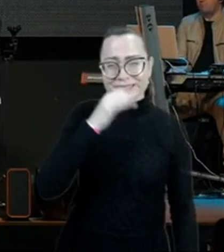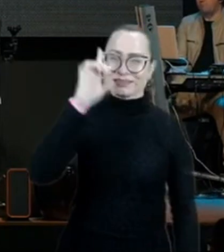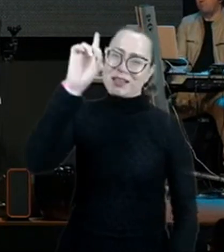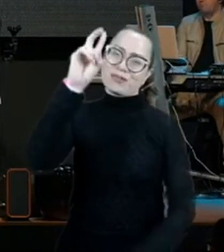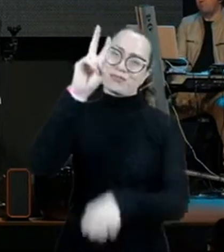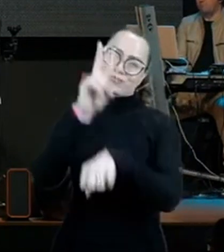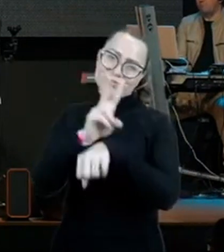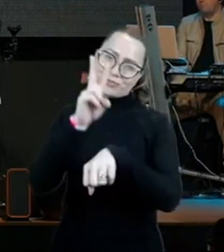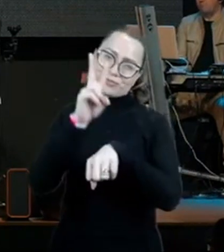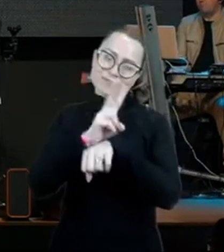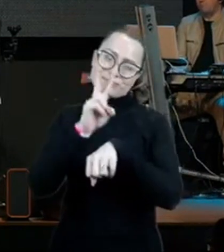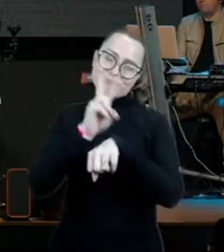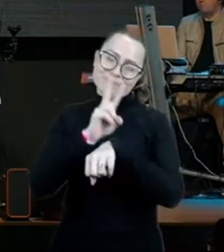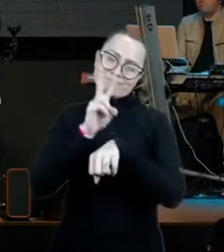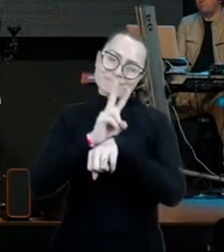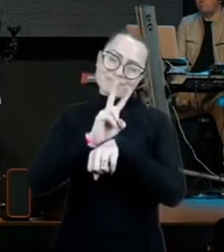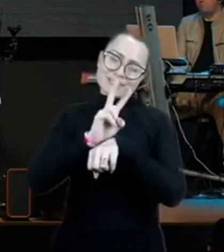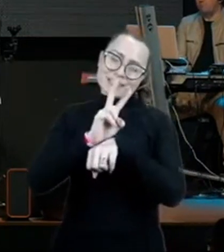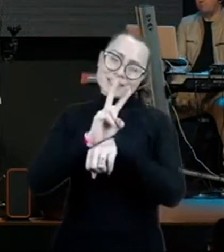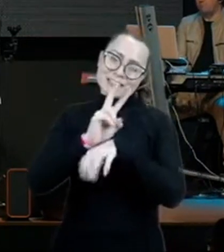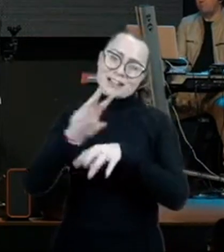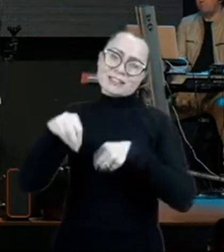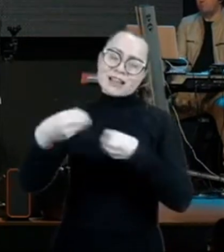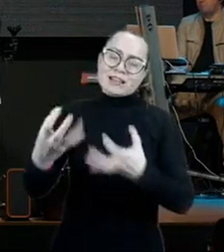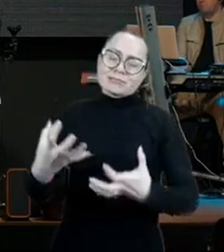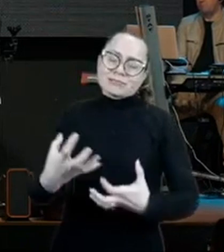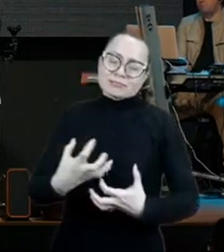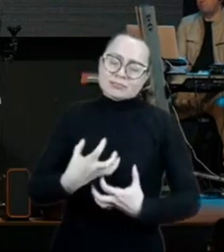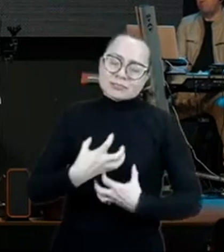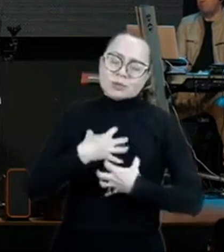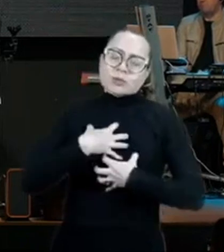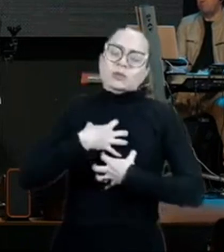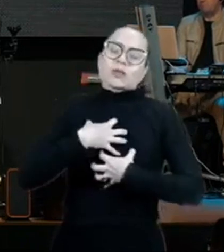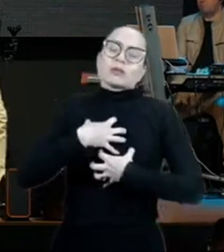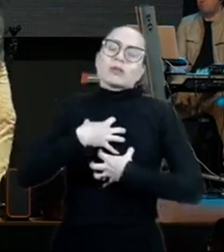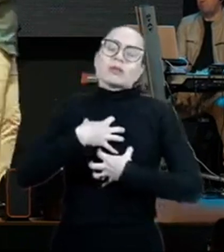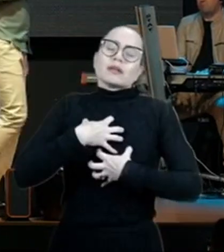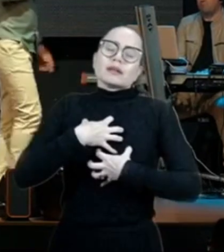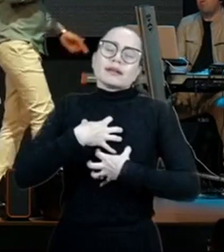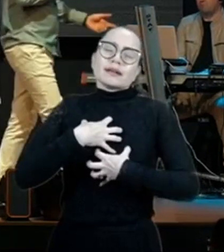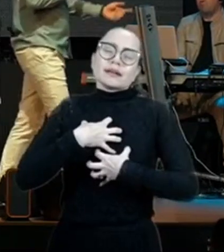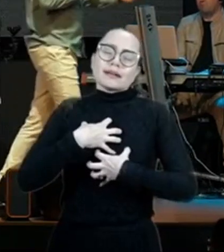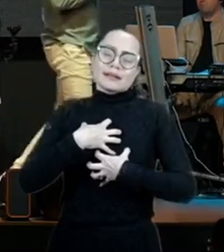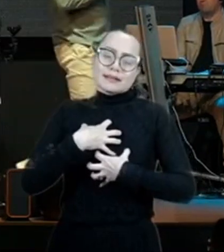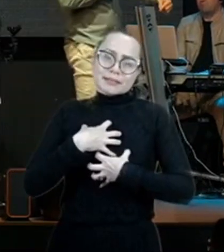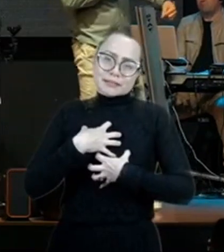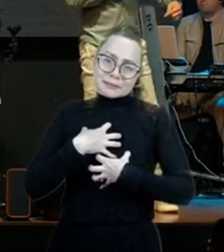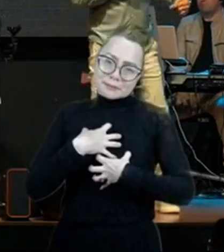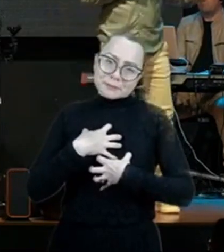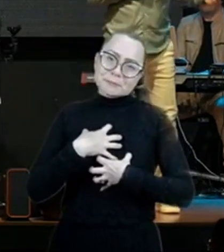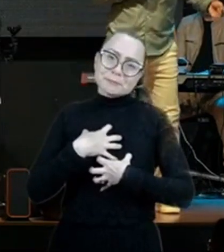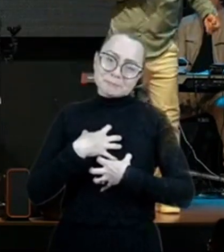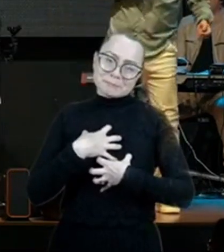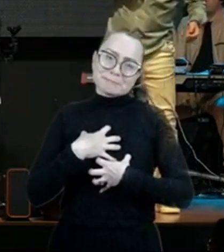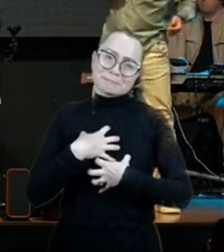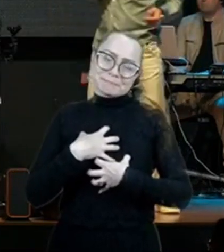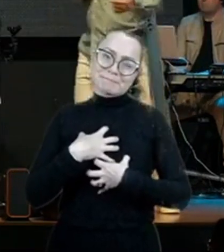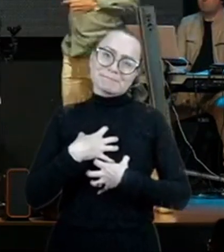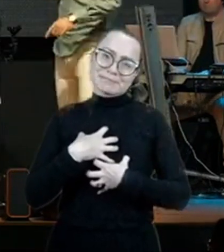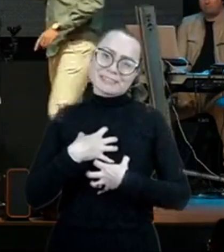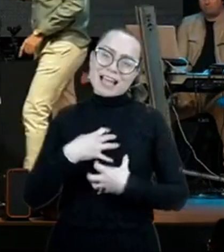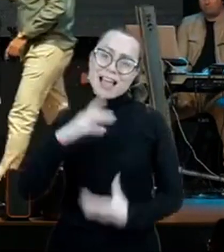Deus que conforta os desanimados, Deus confortando, Paulo,